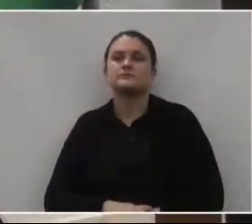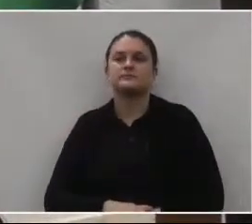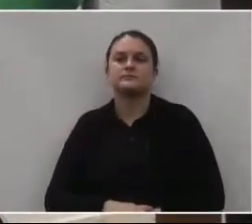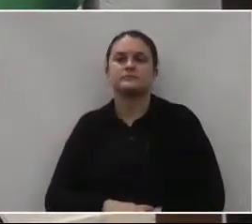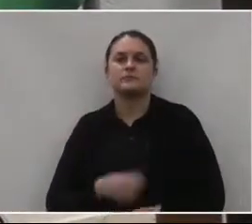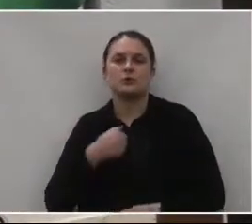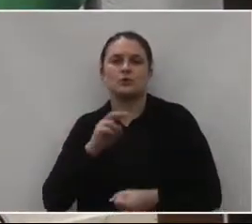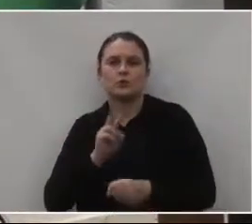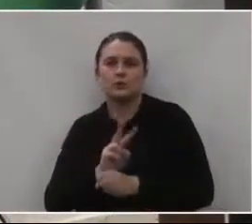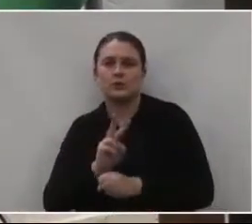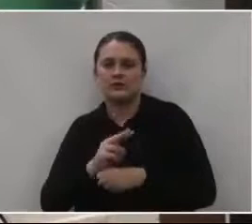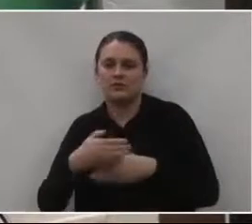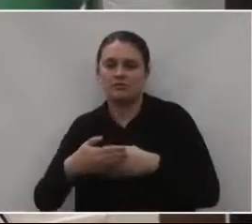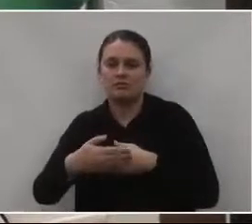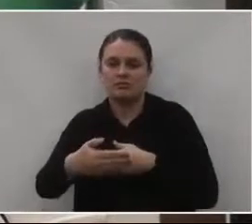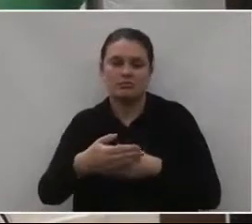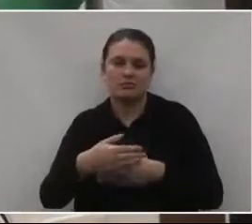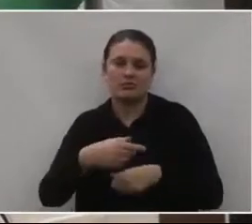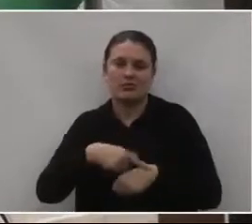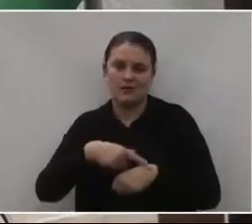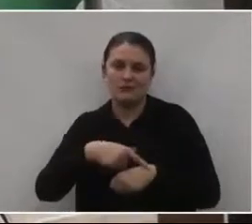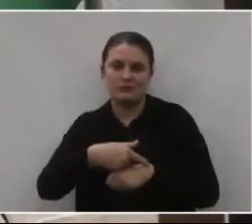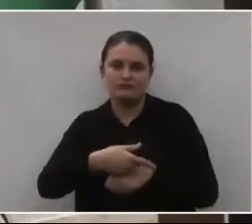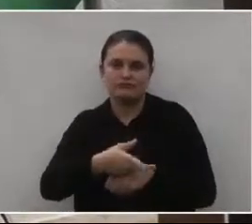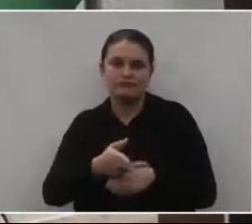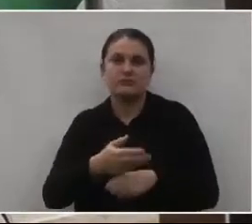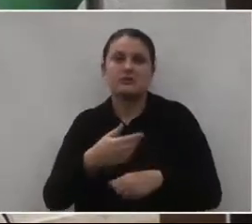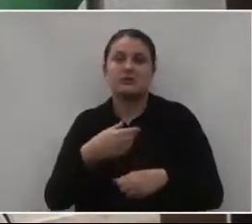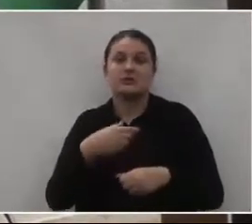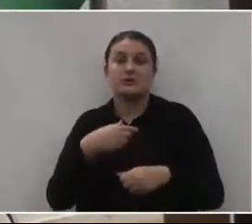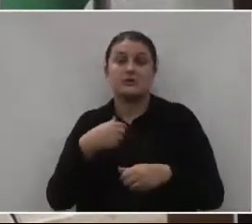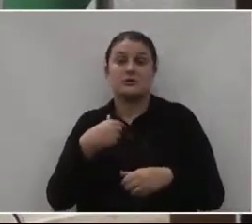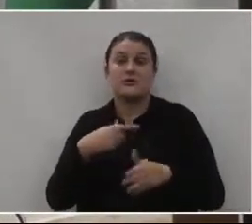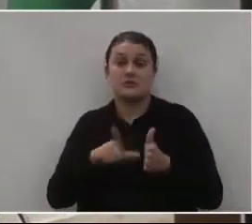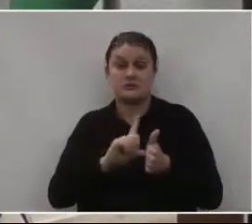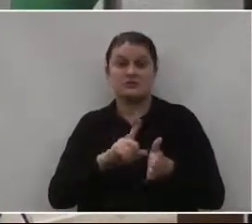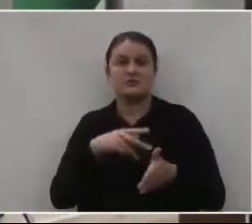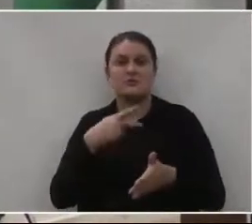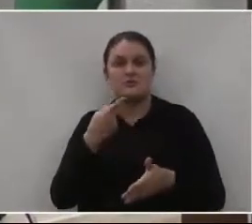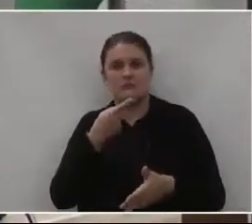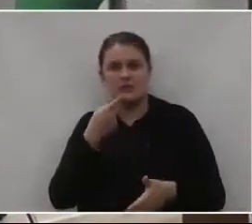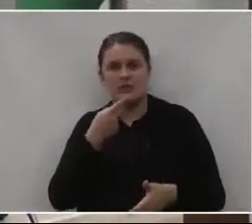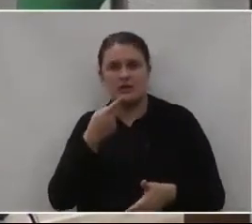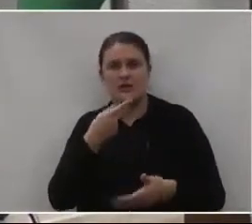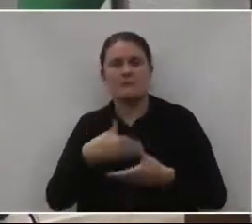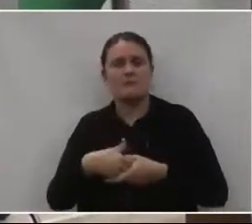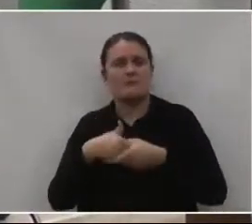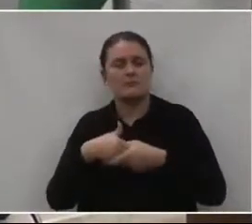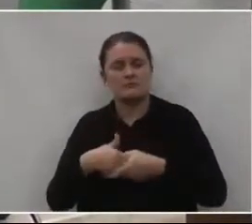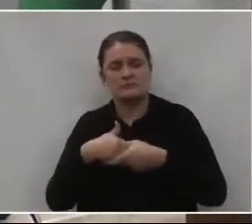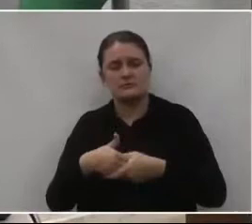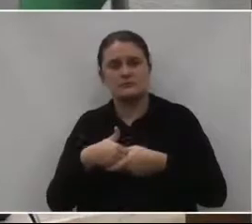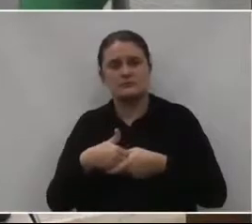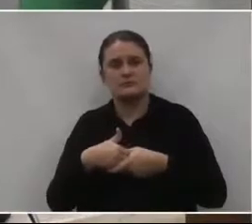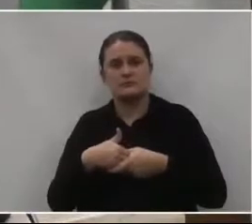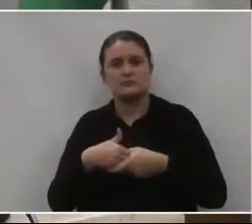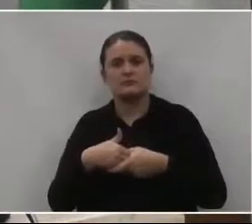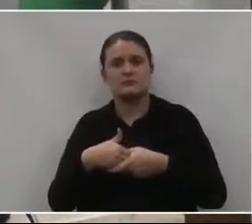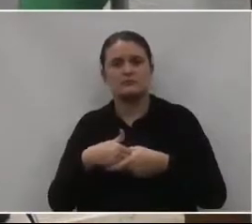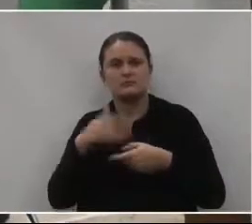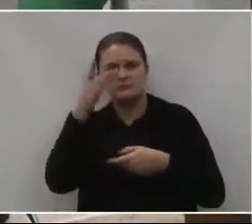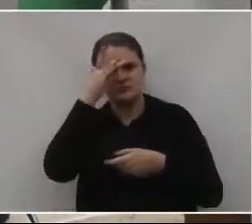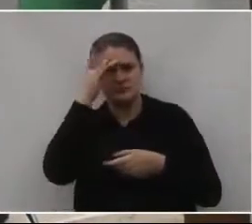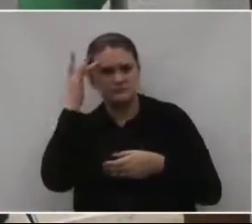vou me cuidar para que não passe disso, e gostaria de antemão de fazer, de dar os parabéns aos